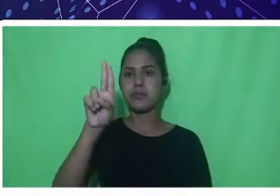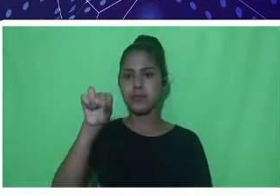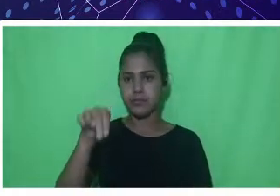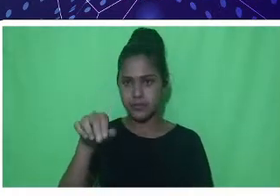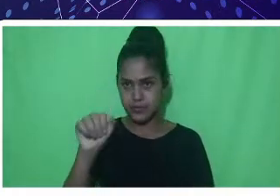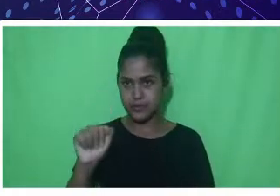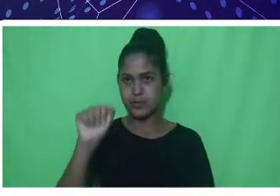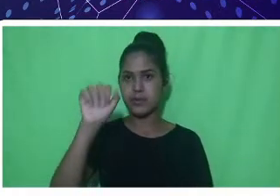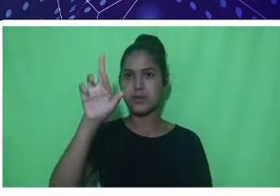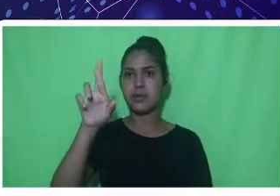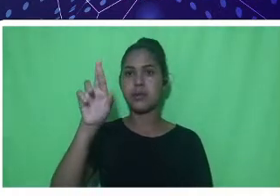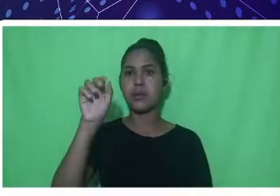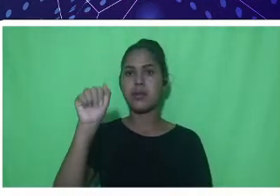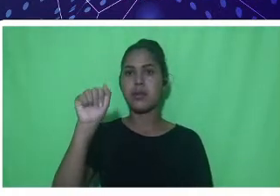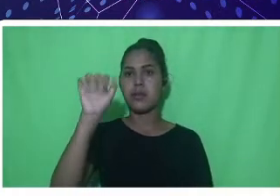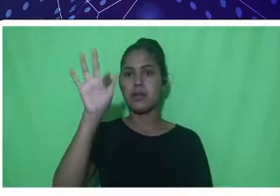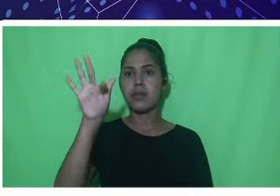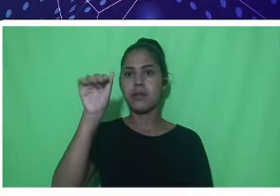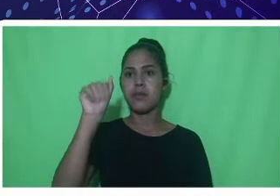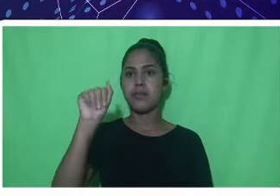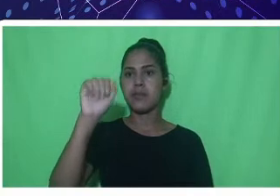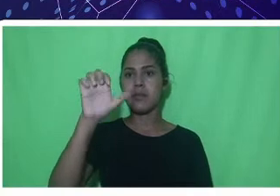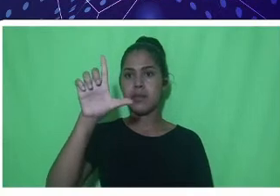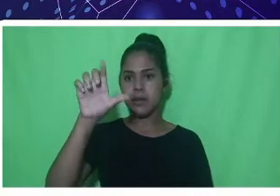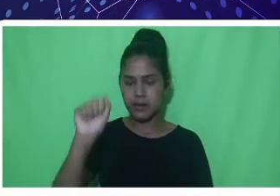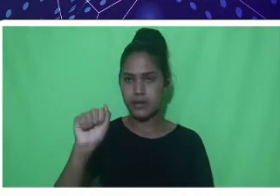de Hora, do Departamento de Zootecnica.